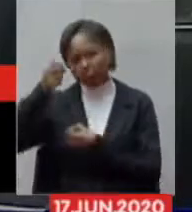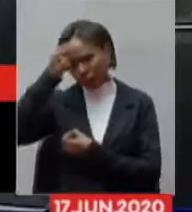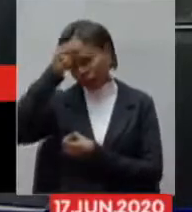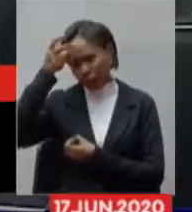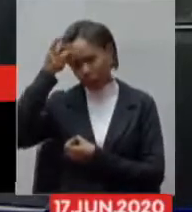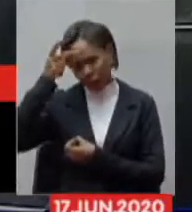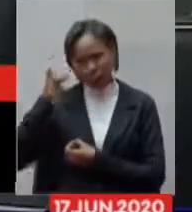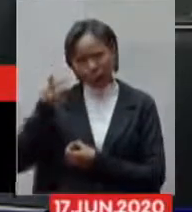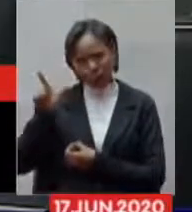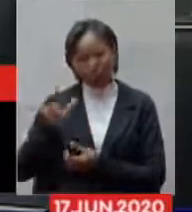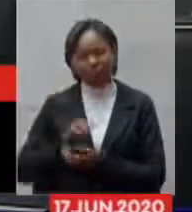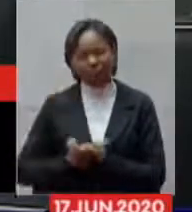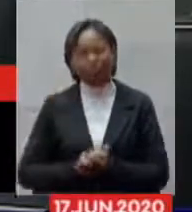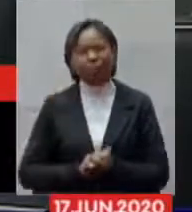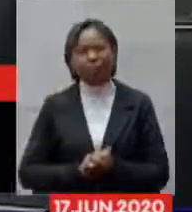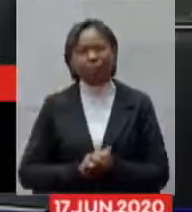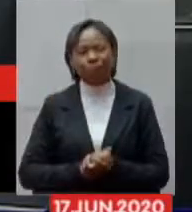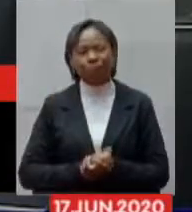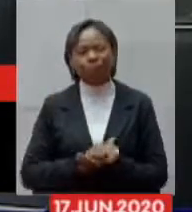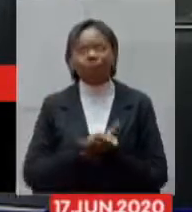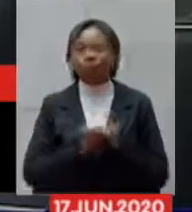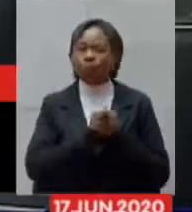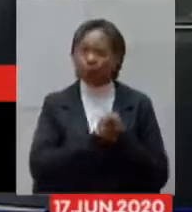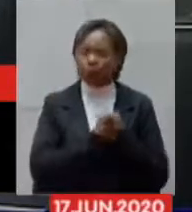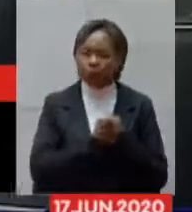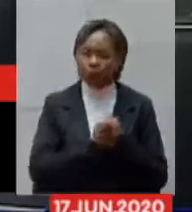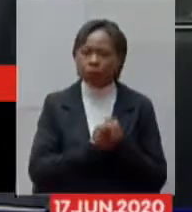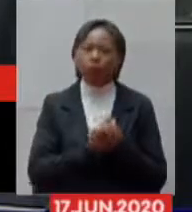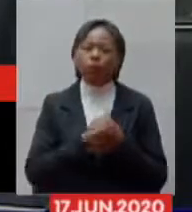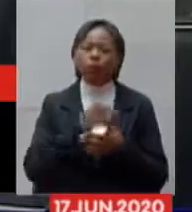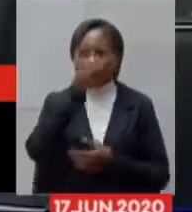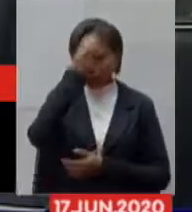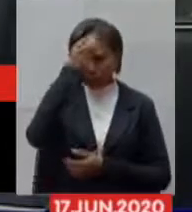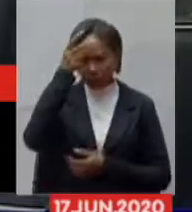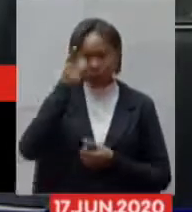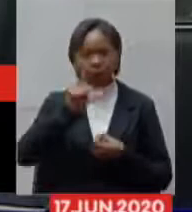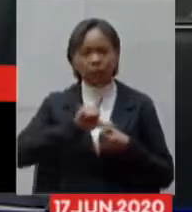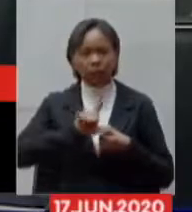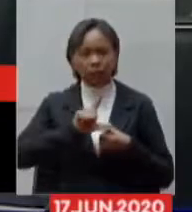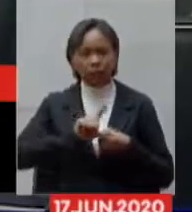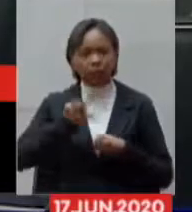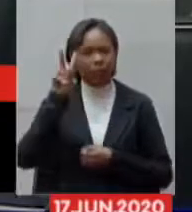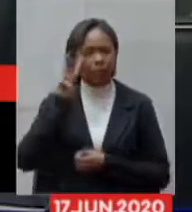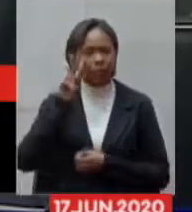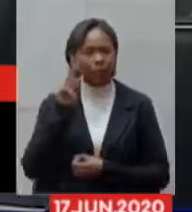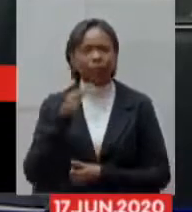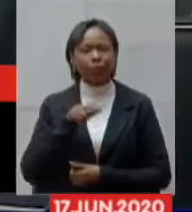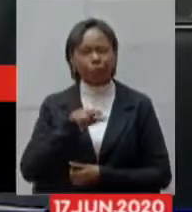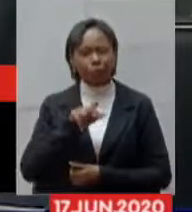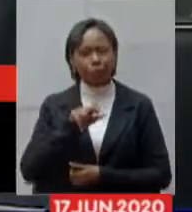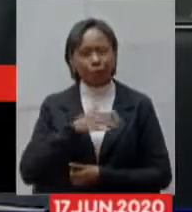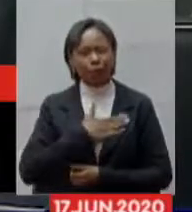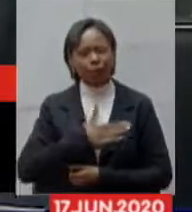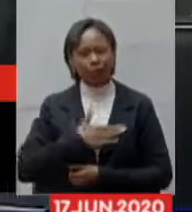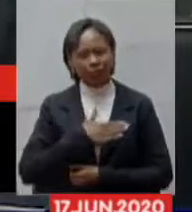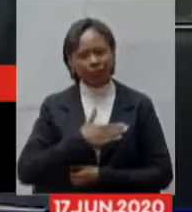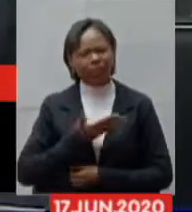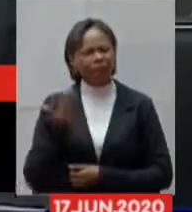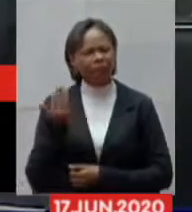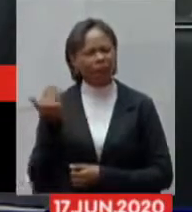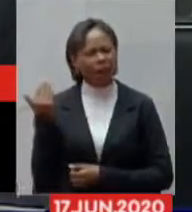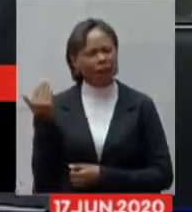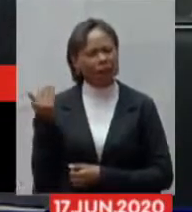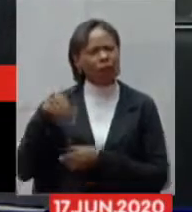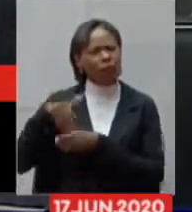então ao prefeito de Lavras José Xerém me lembrando aqui do seu querido irmão foi colega conosco aqui por vários mandatos no